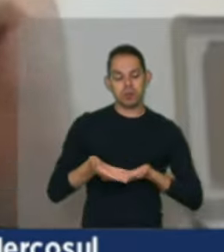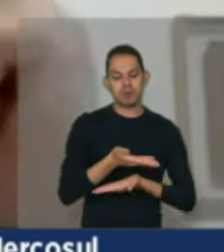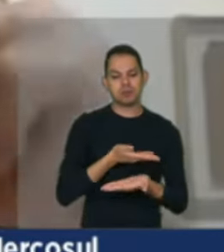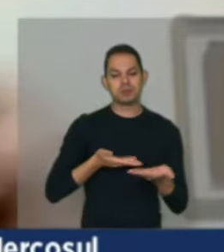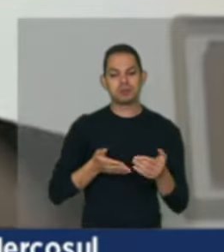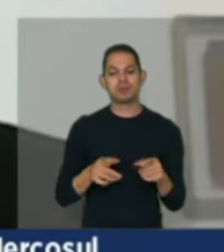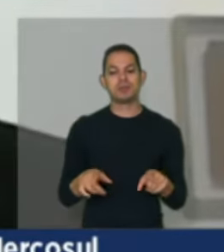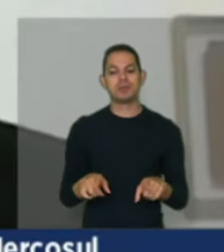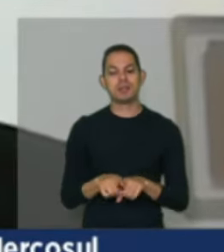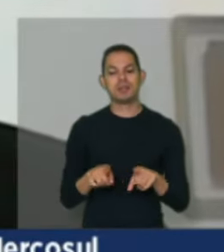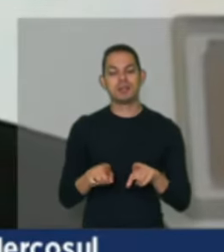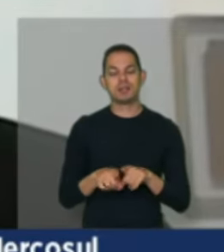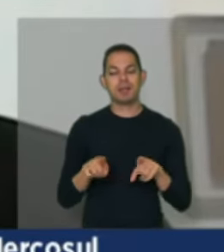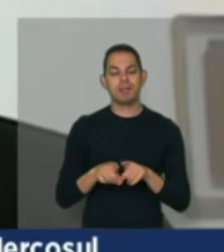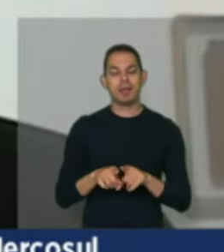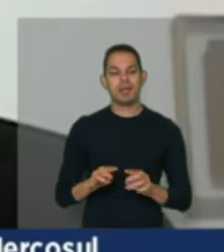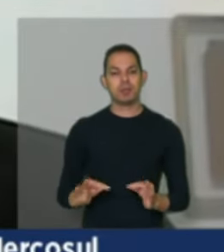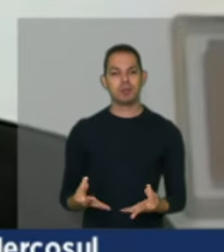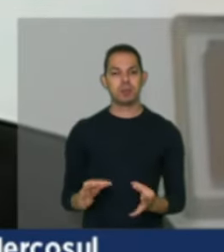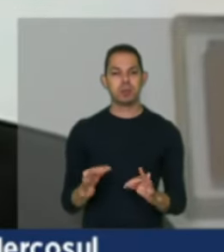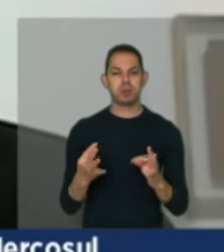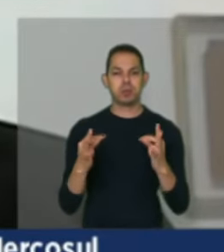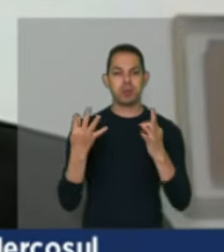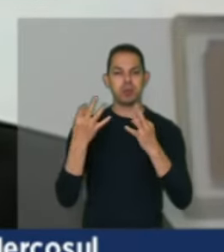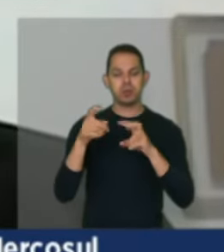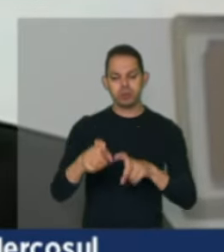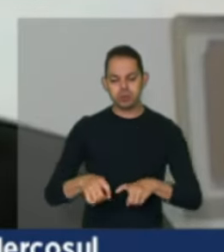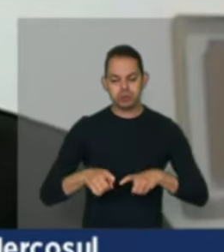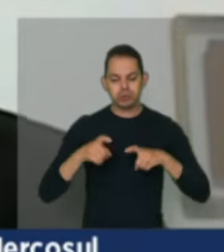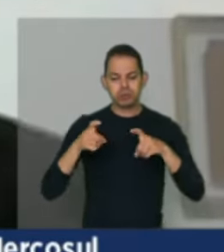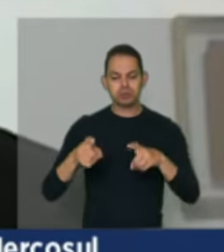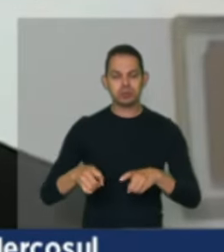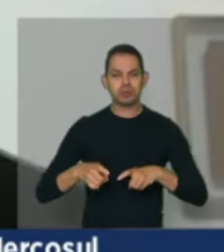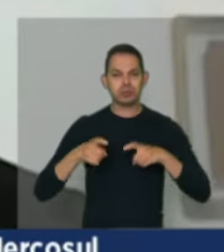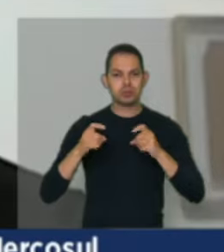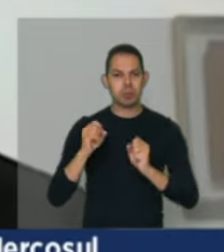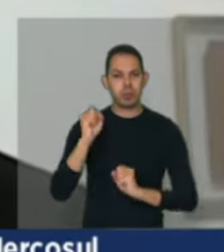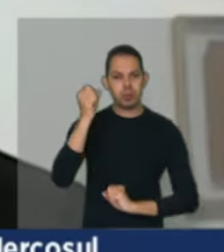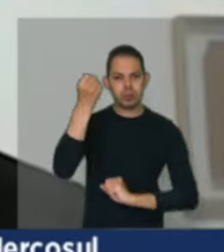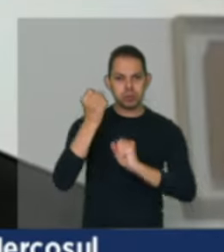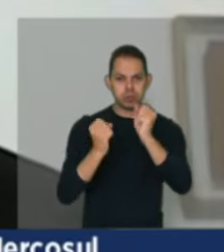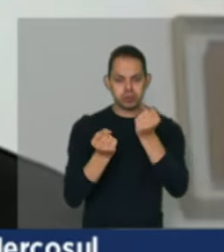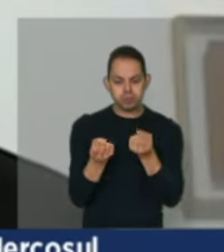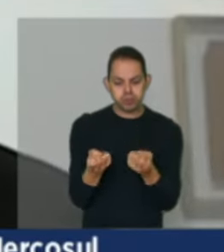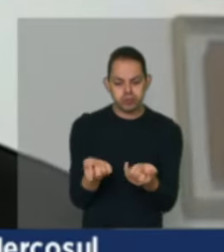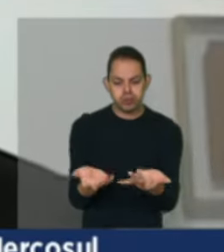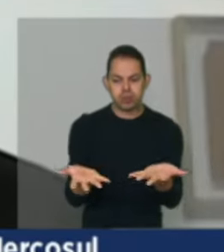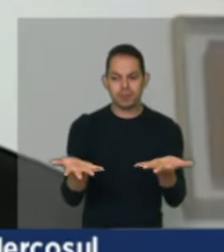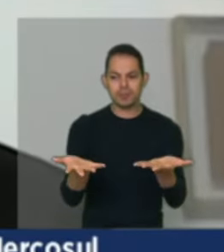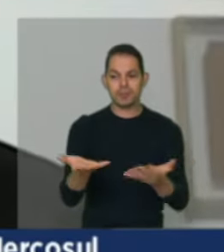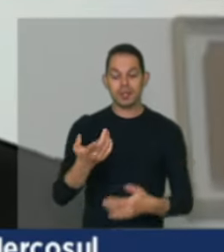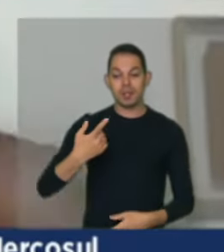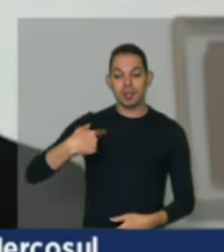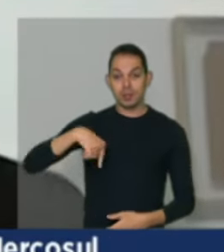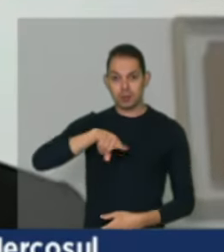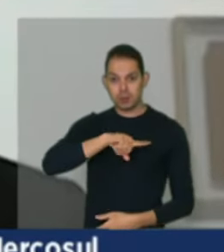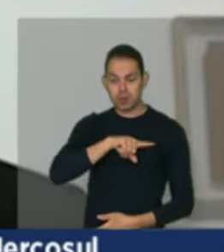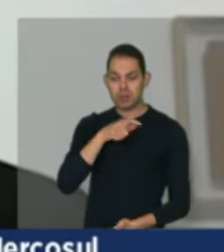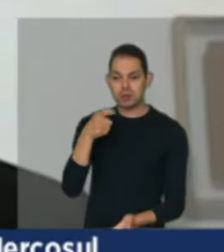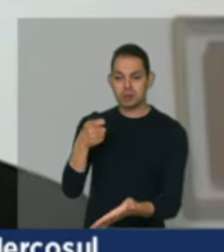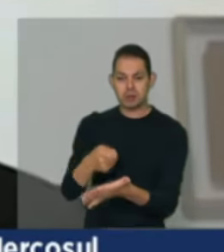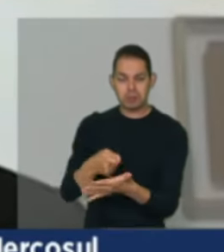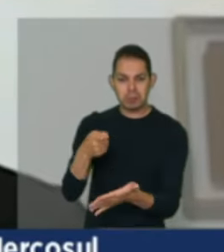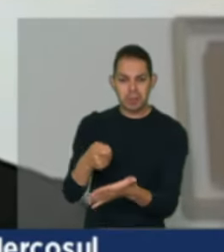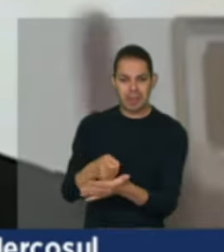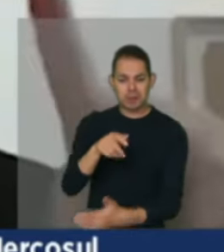agroindústria da agricultura familiar. Nós não somos obrigados, todo mundo,